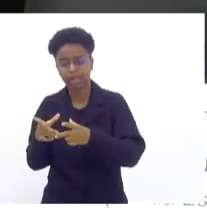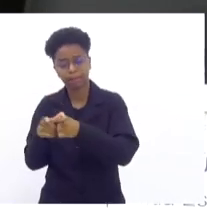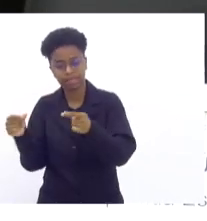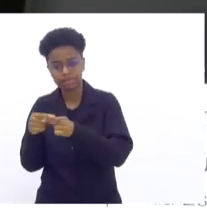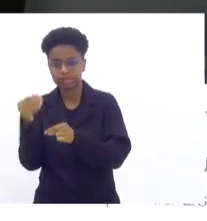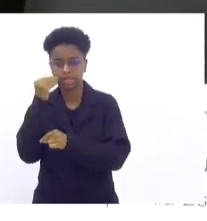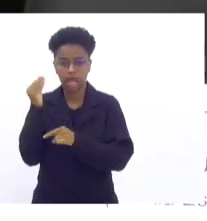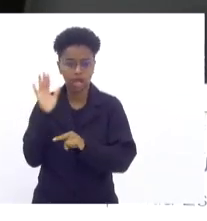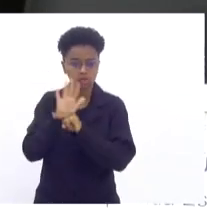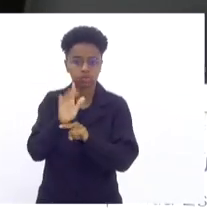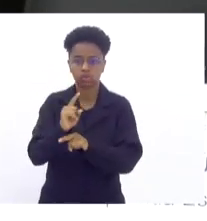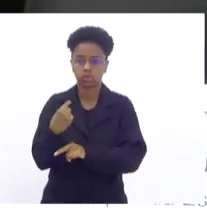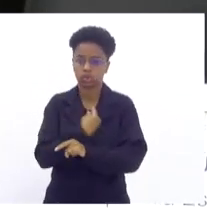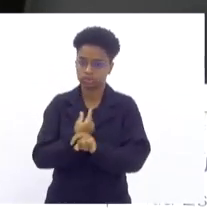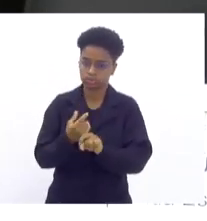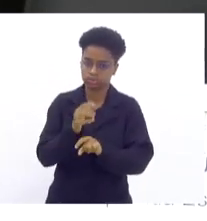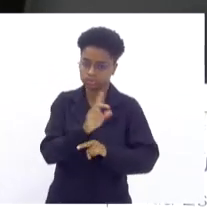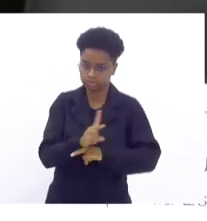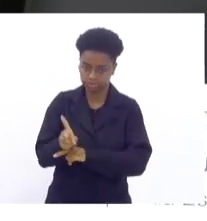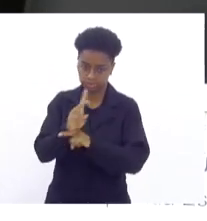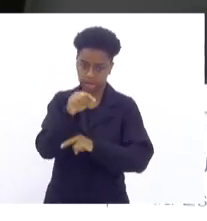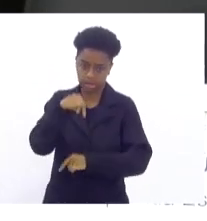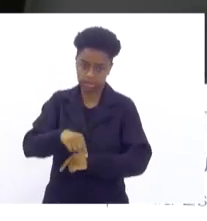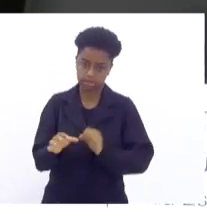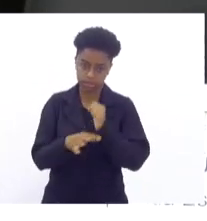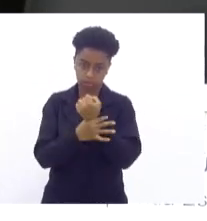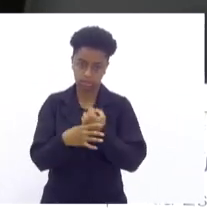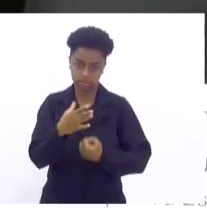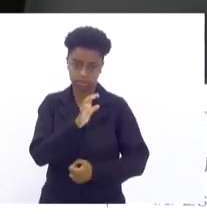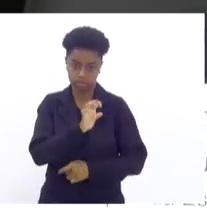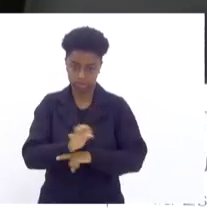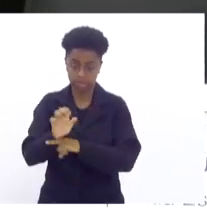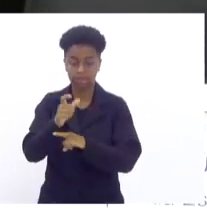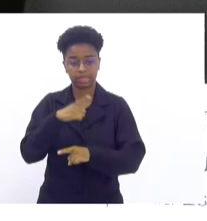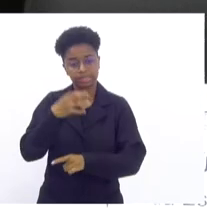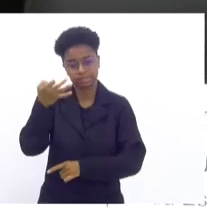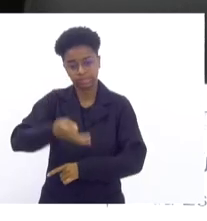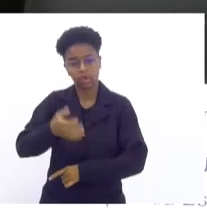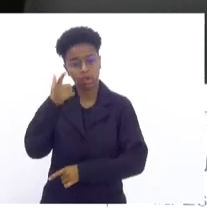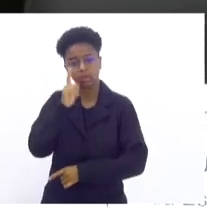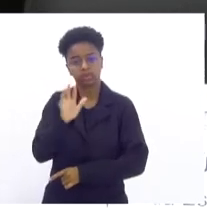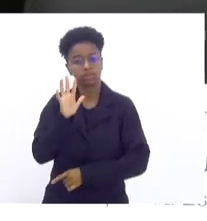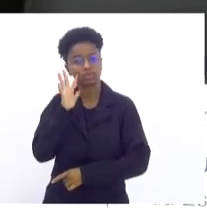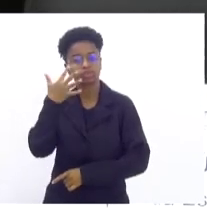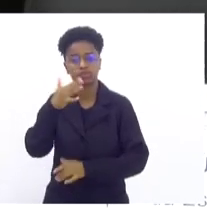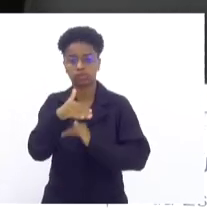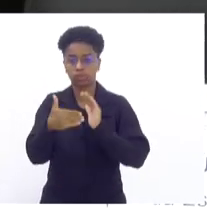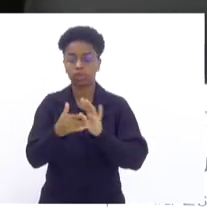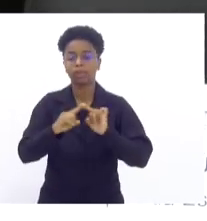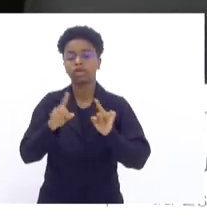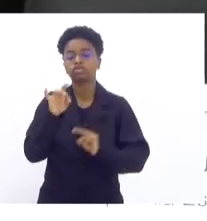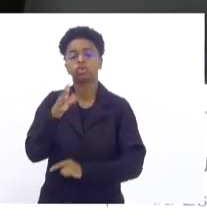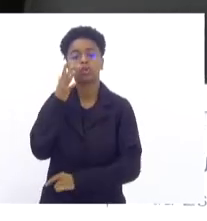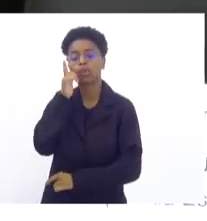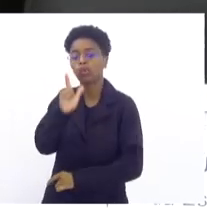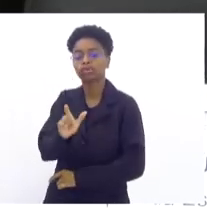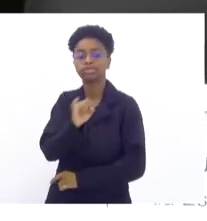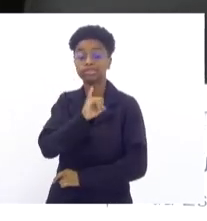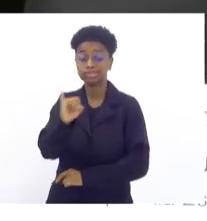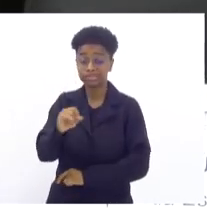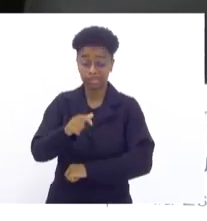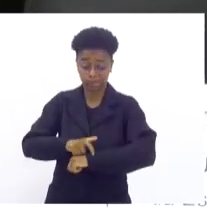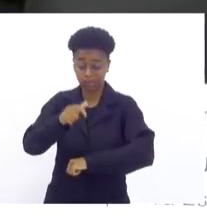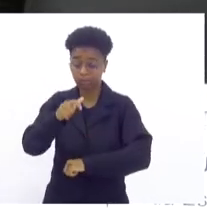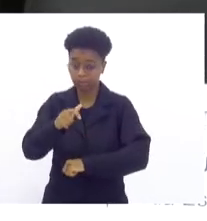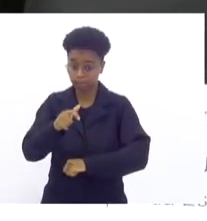a segurança do nosso estado. Eu tenho certeza que a gente vai conseguir achar uma solução para isso tudo. mas só vamos conseguir achar a partir do momento